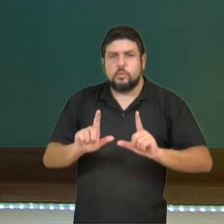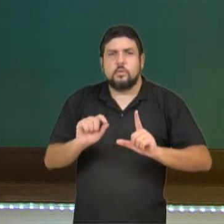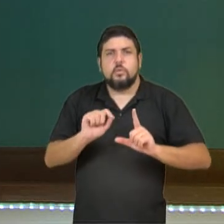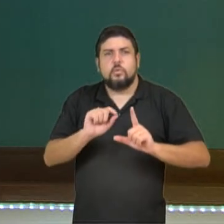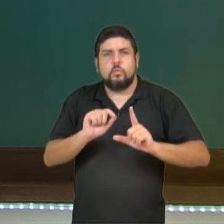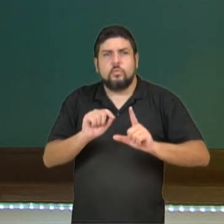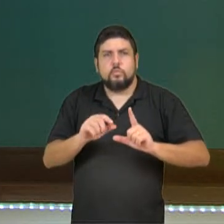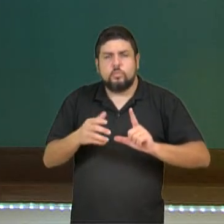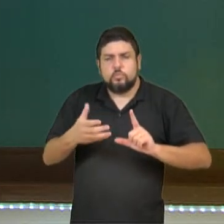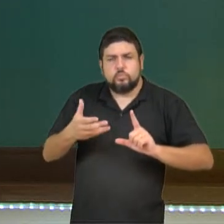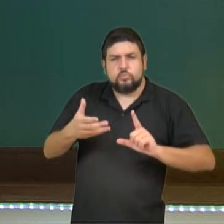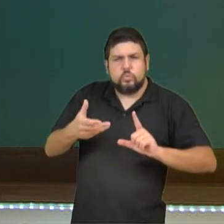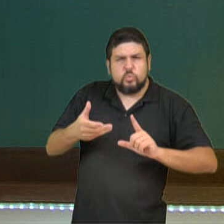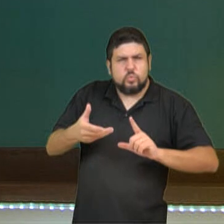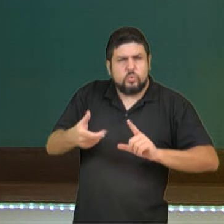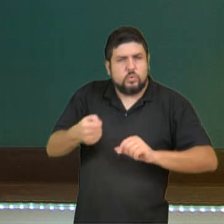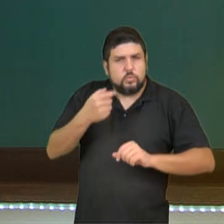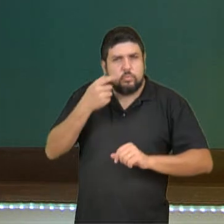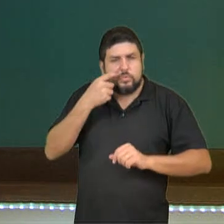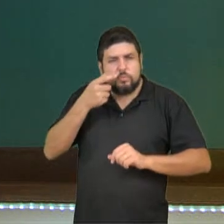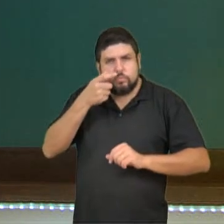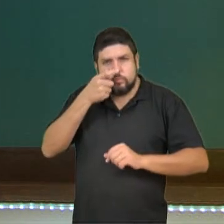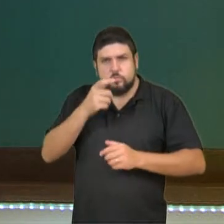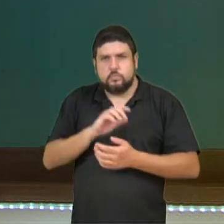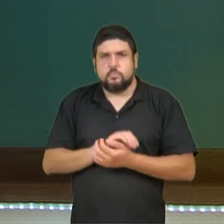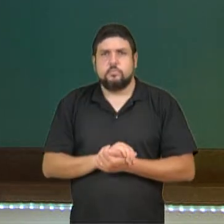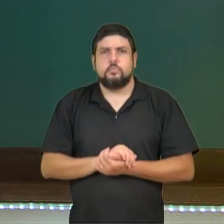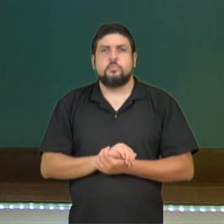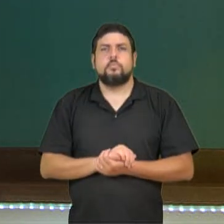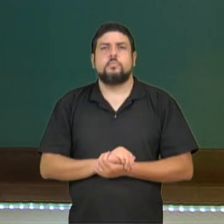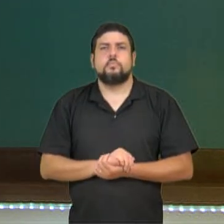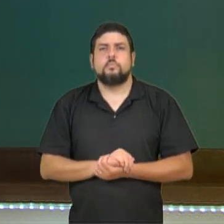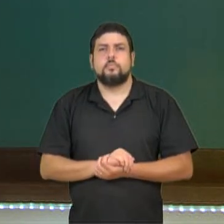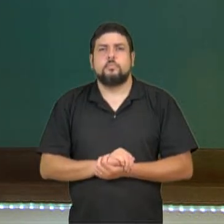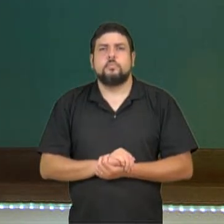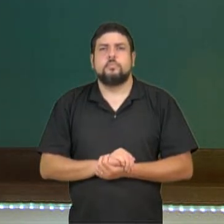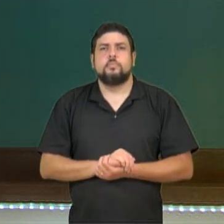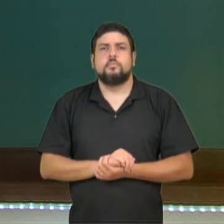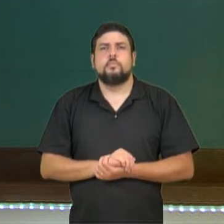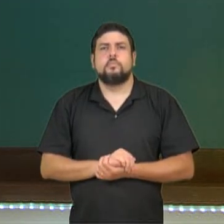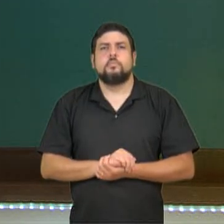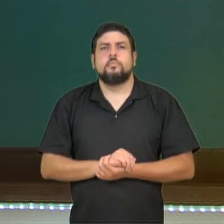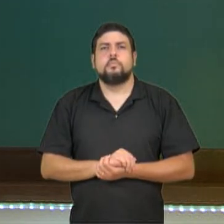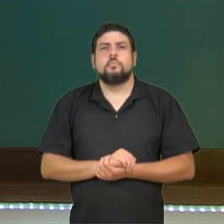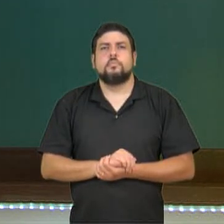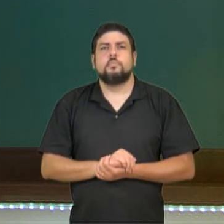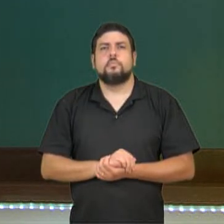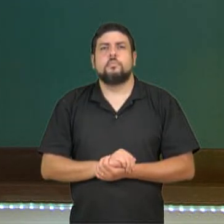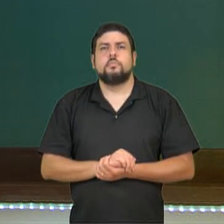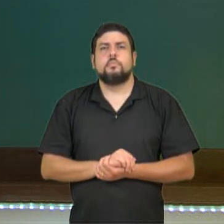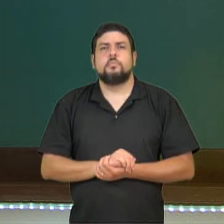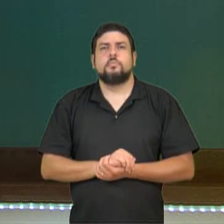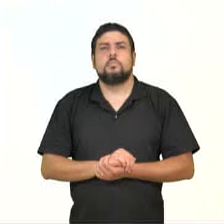para vocês observarem, que é o load. Perdão, essa aqui não é o load, é o bobsled. É o